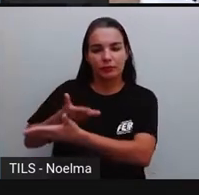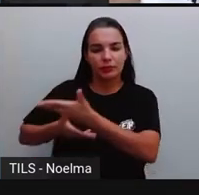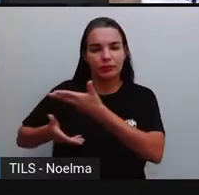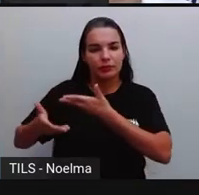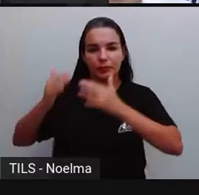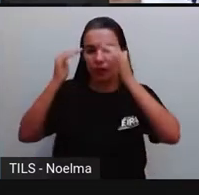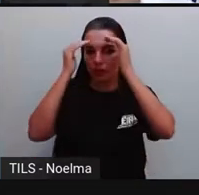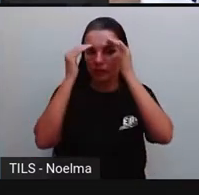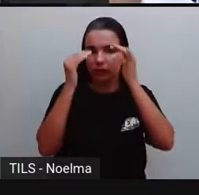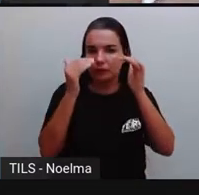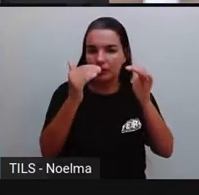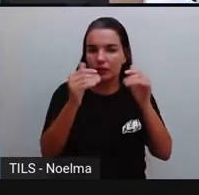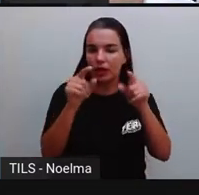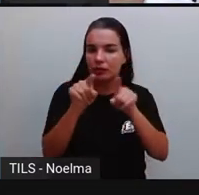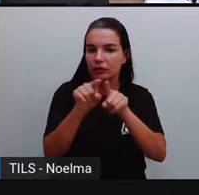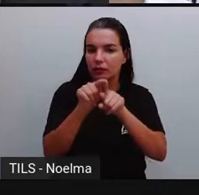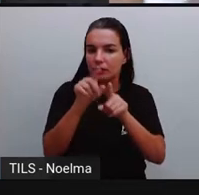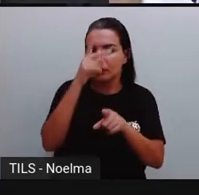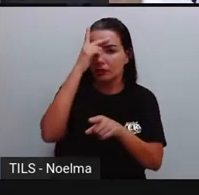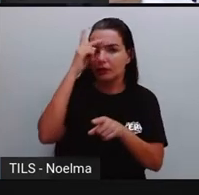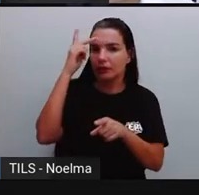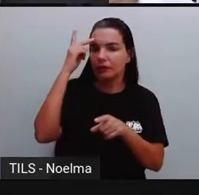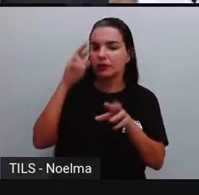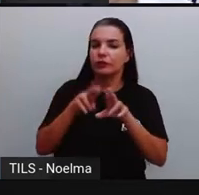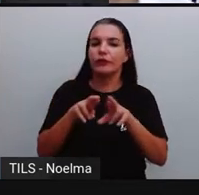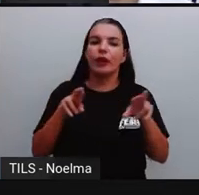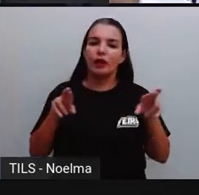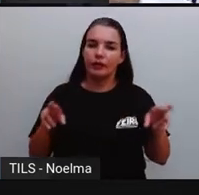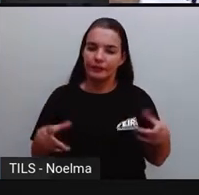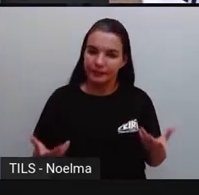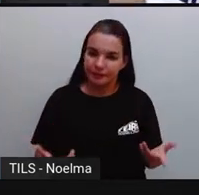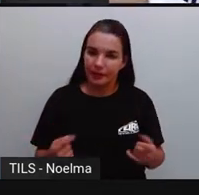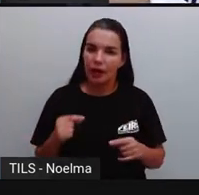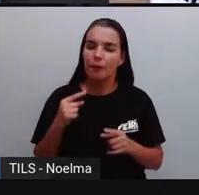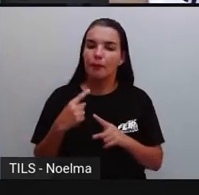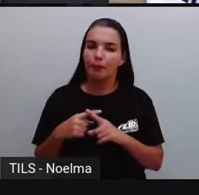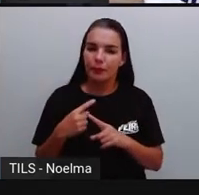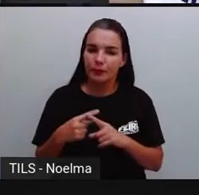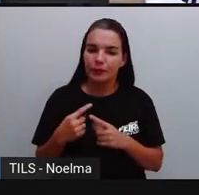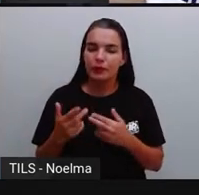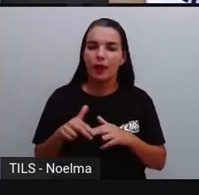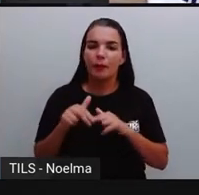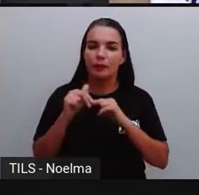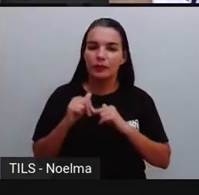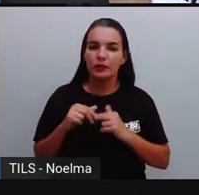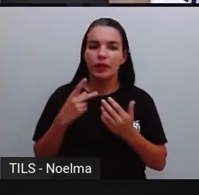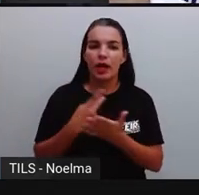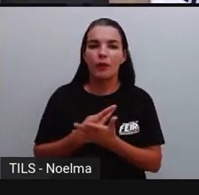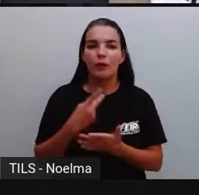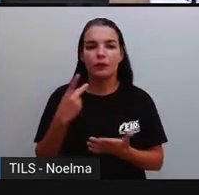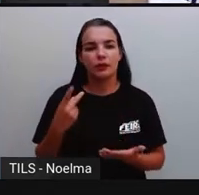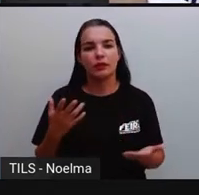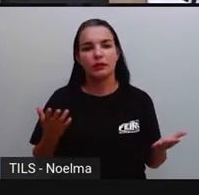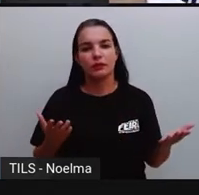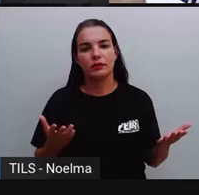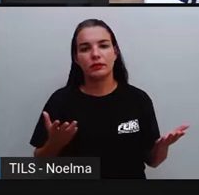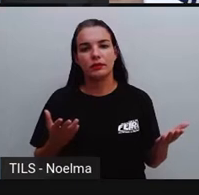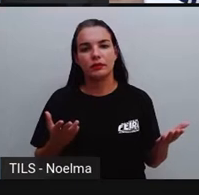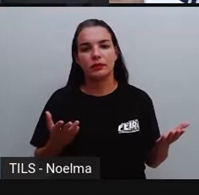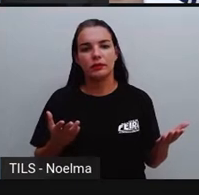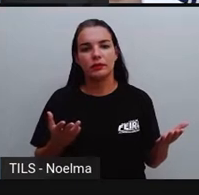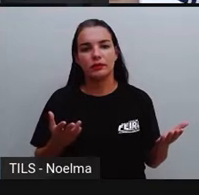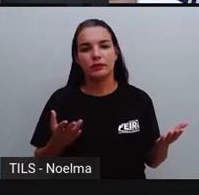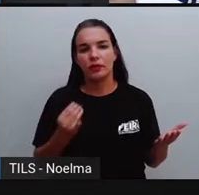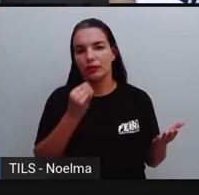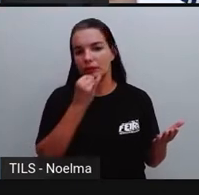respeitar as diferenças entre as pessoas, tá bom? Olha lá, o intolerante tem dificuldade